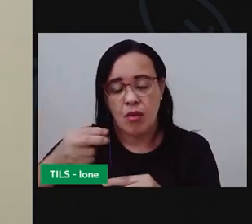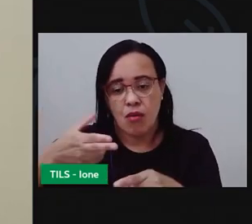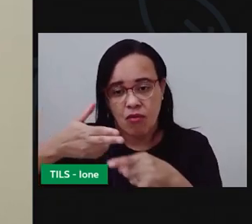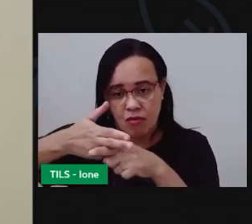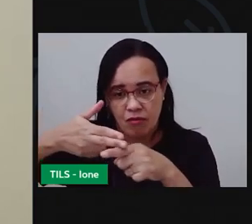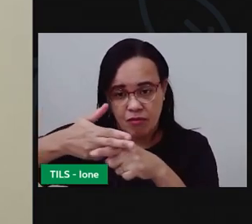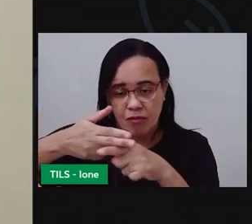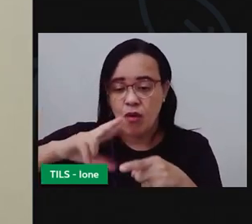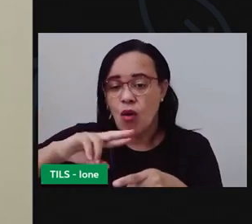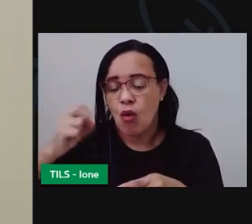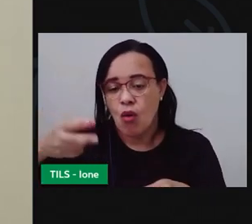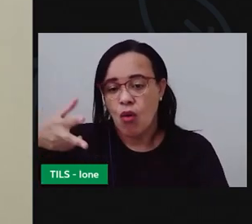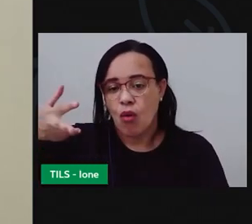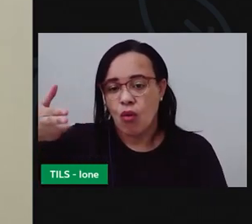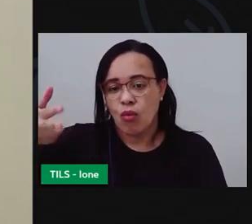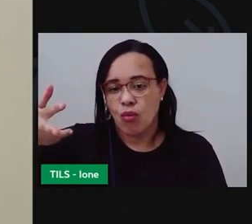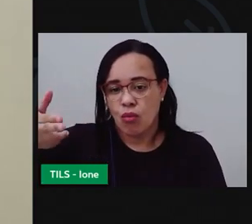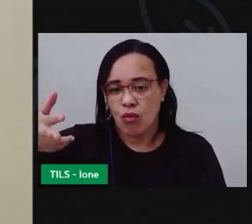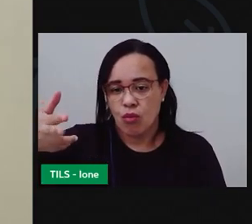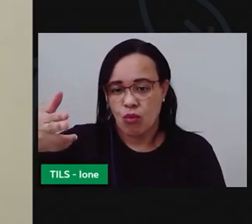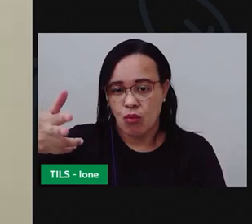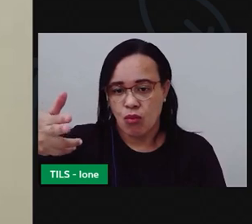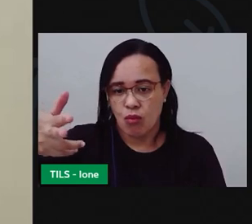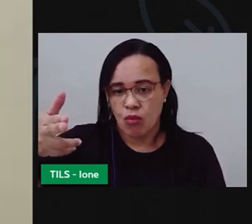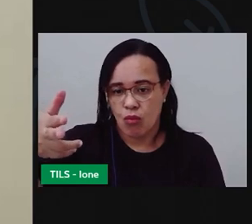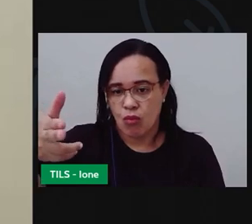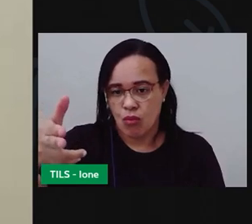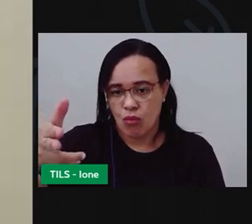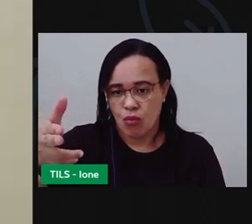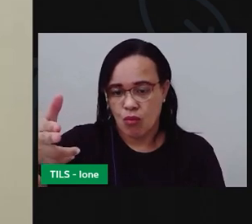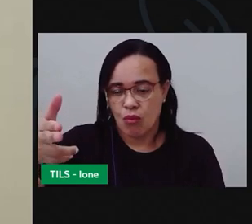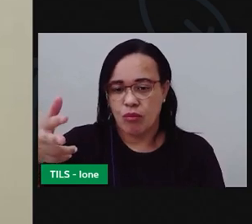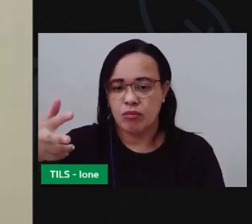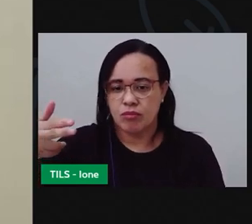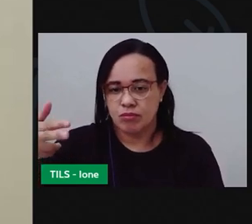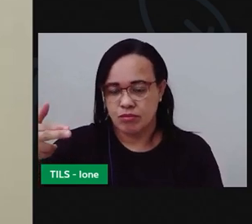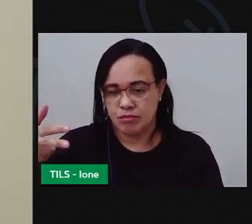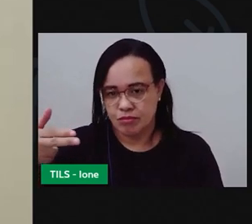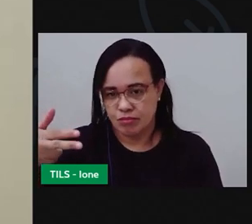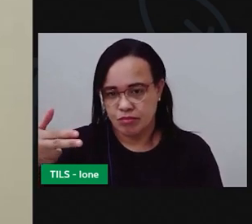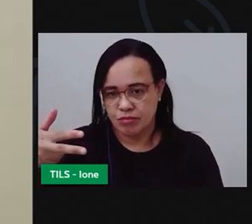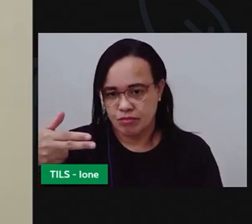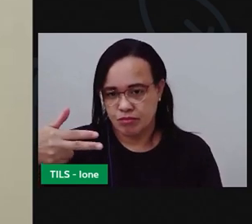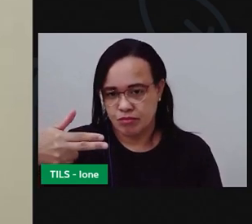fazendo o o recorte final